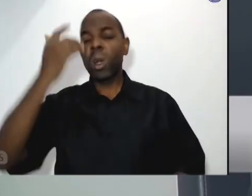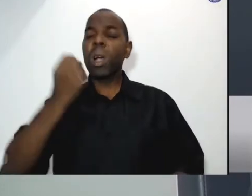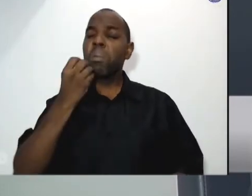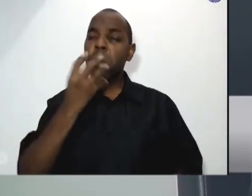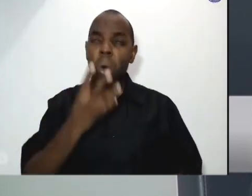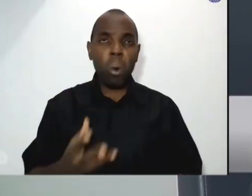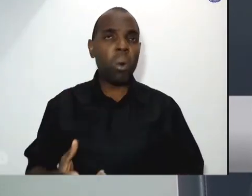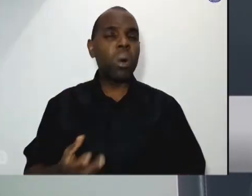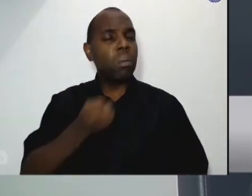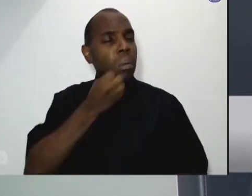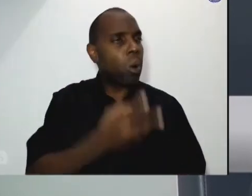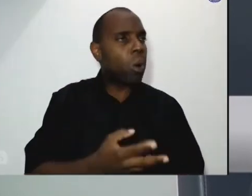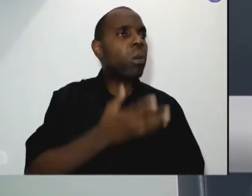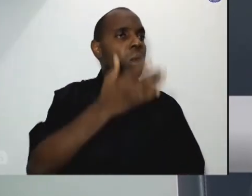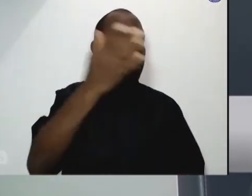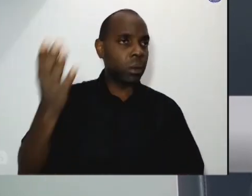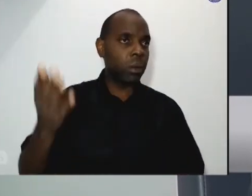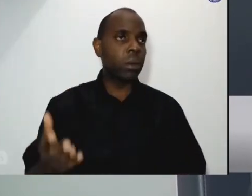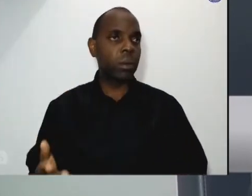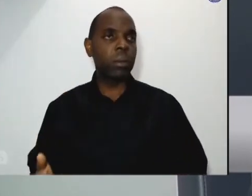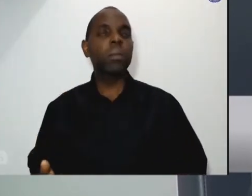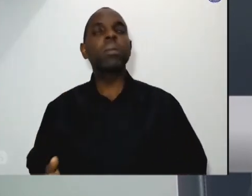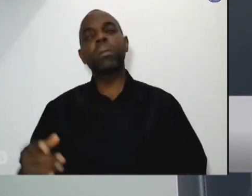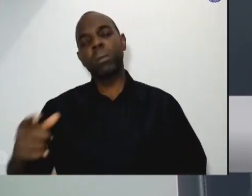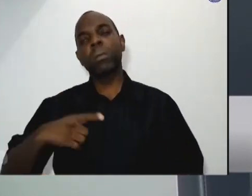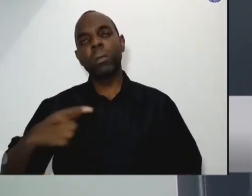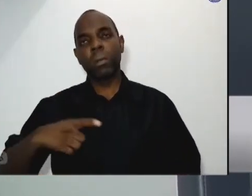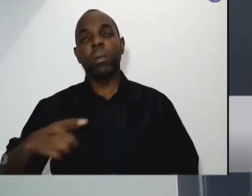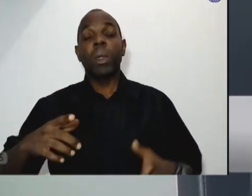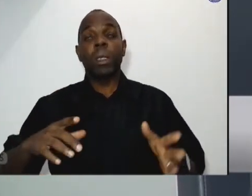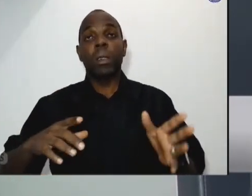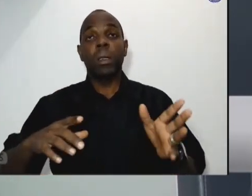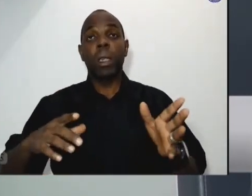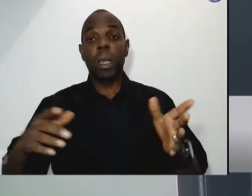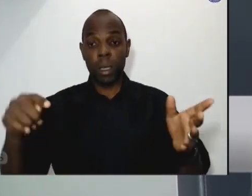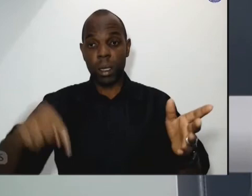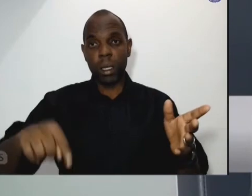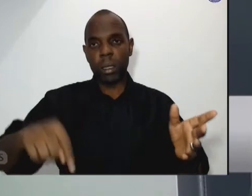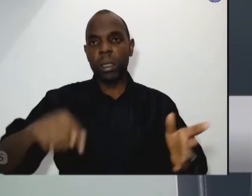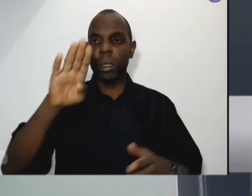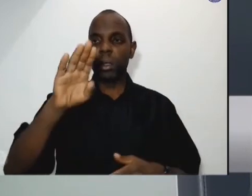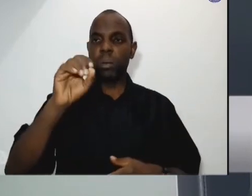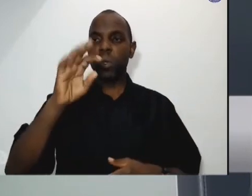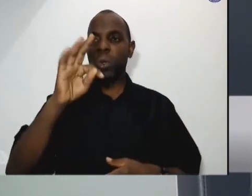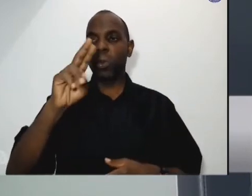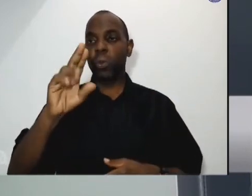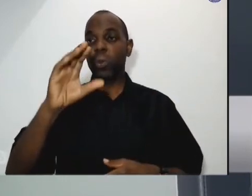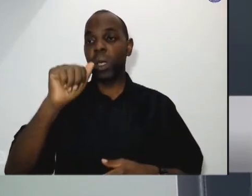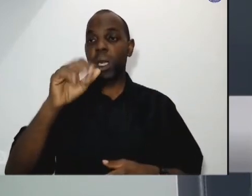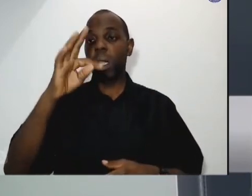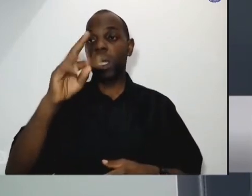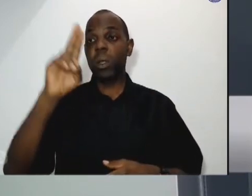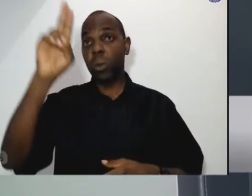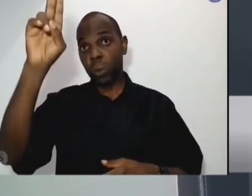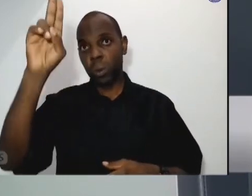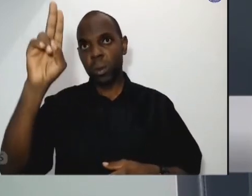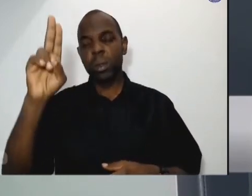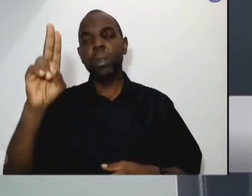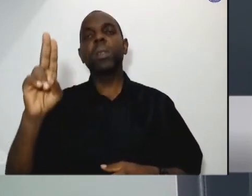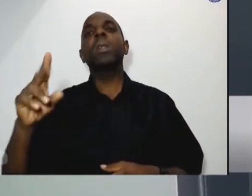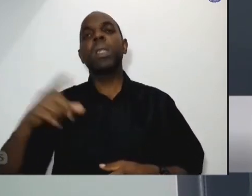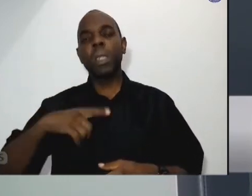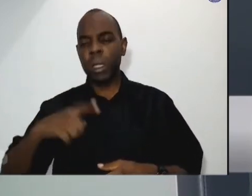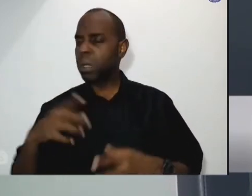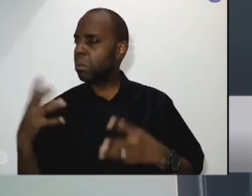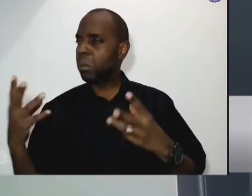é a irmã Dulce dos pobres e no aqui em Butucatu são centenas se não dizer milhares